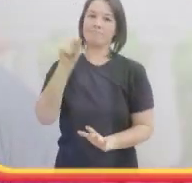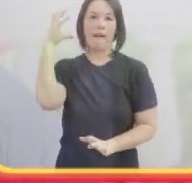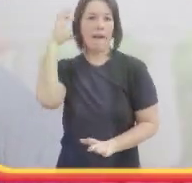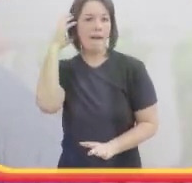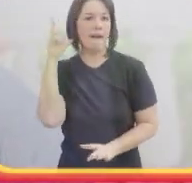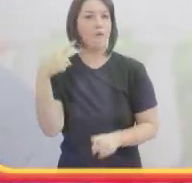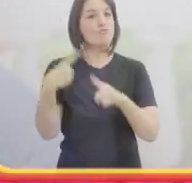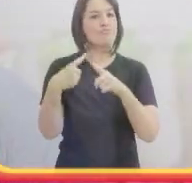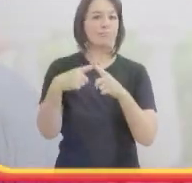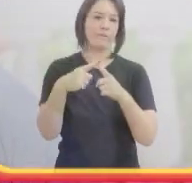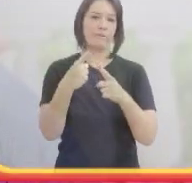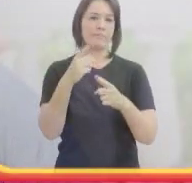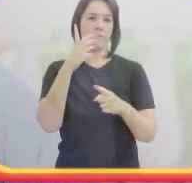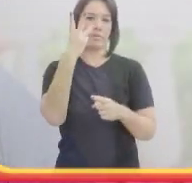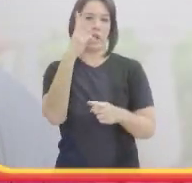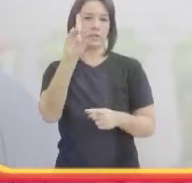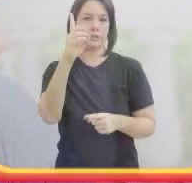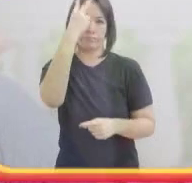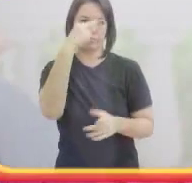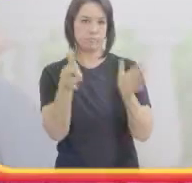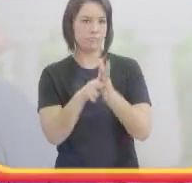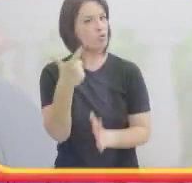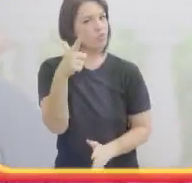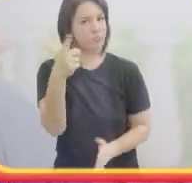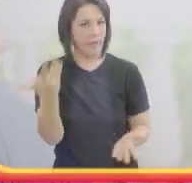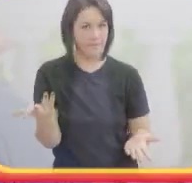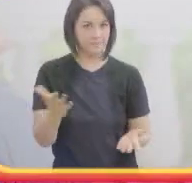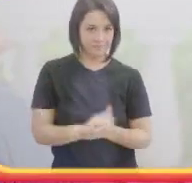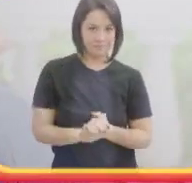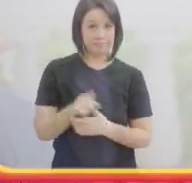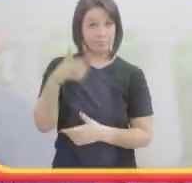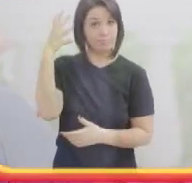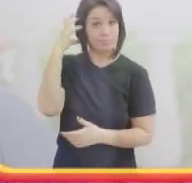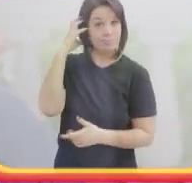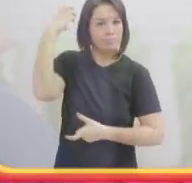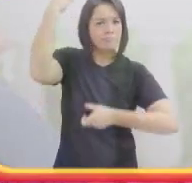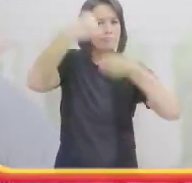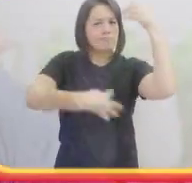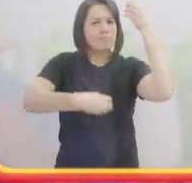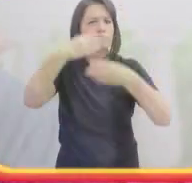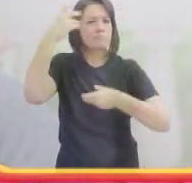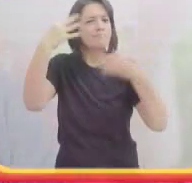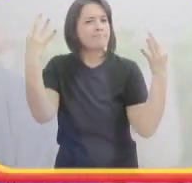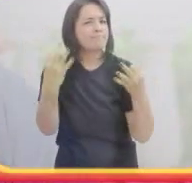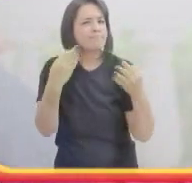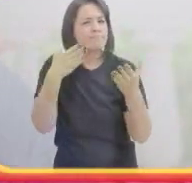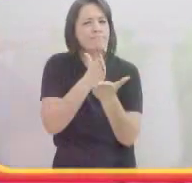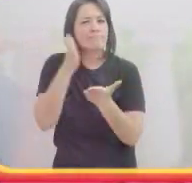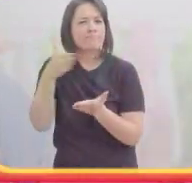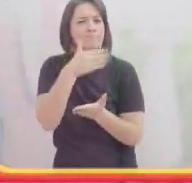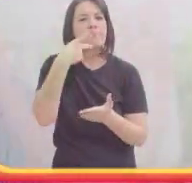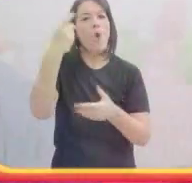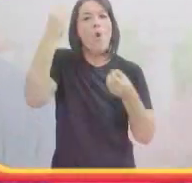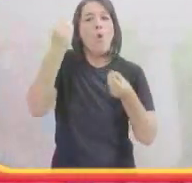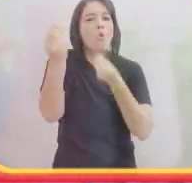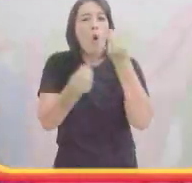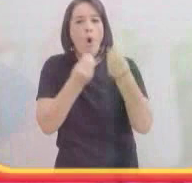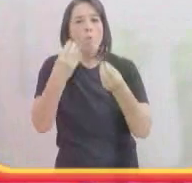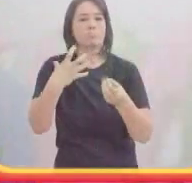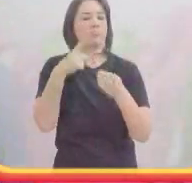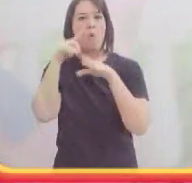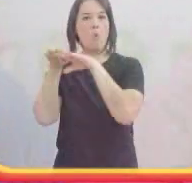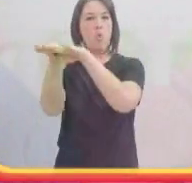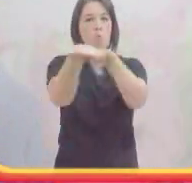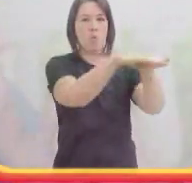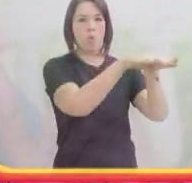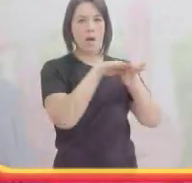eu prefiro na rádio, porque 3D pra cego não existe, né? E o cara da rádio, ele tem a exata noção de que não tem ninguém vendo nada do que ele tá falando. Ou seja, eu tô